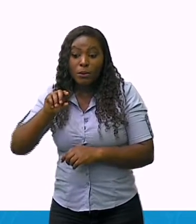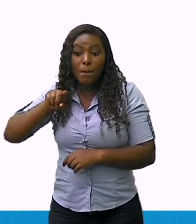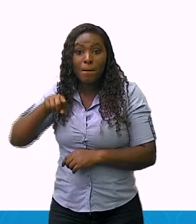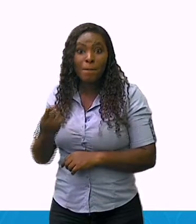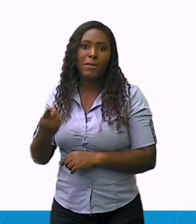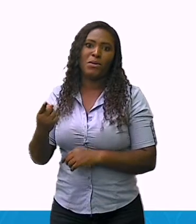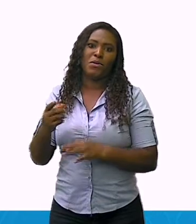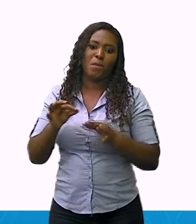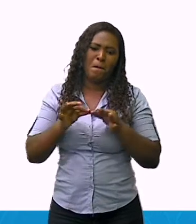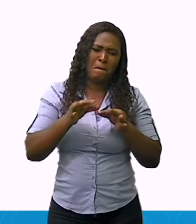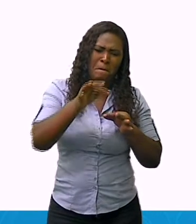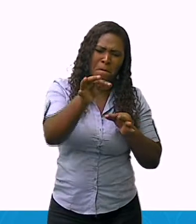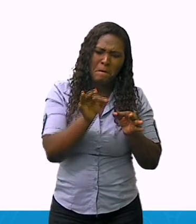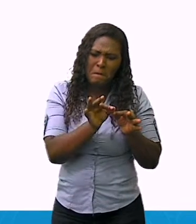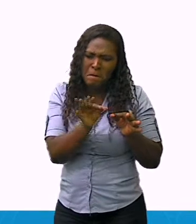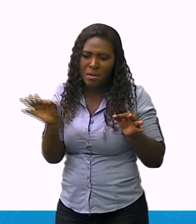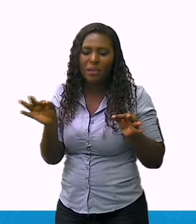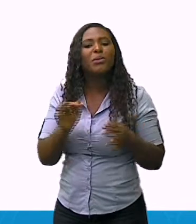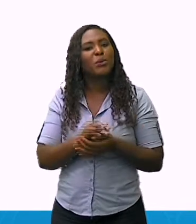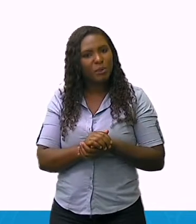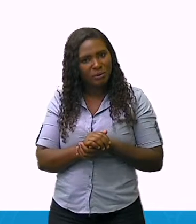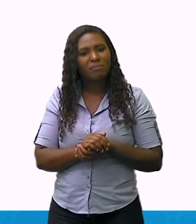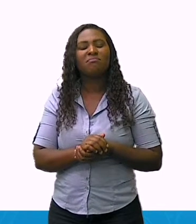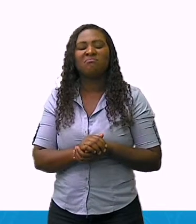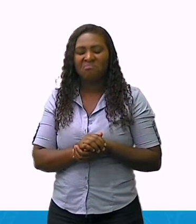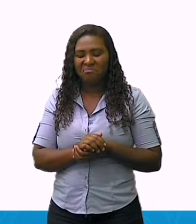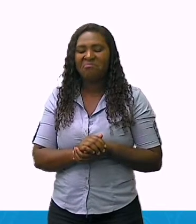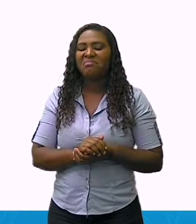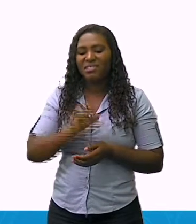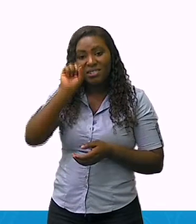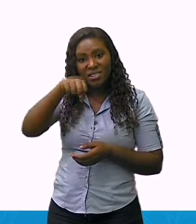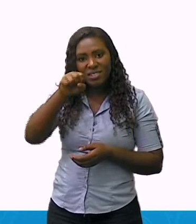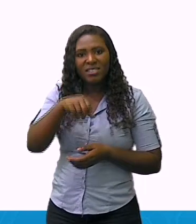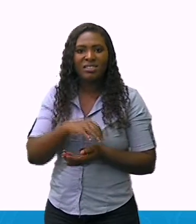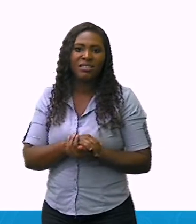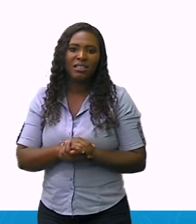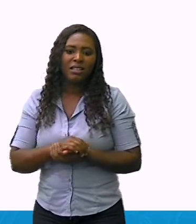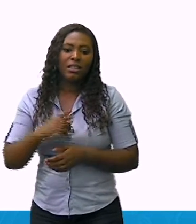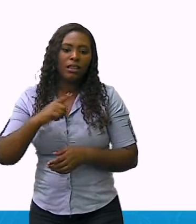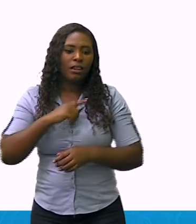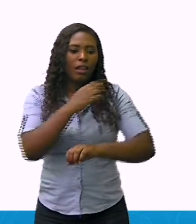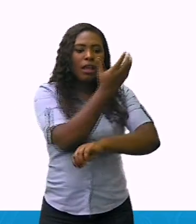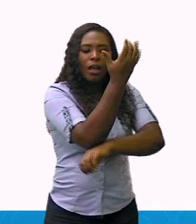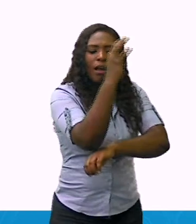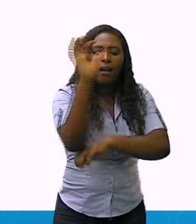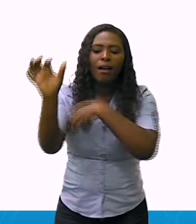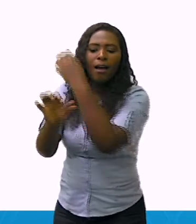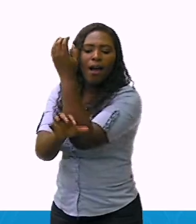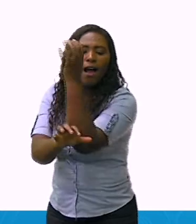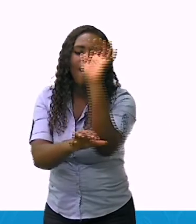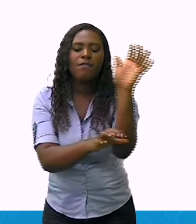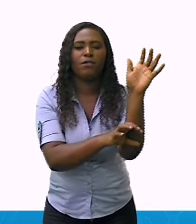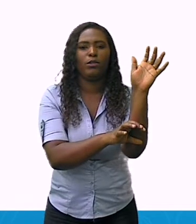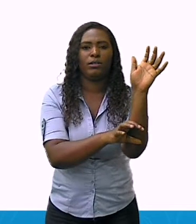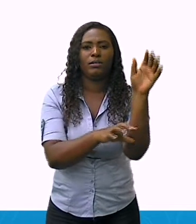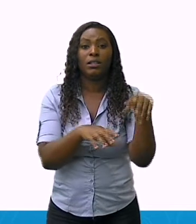Atlântica, ou seja, as árvores e vegetação que ainda existem deste bioma.